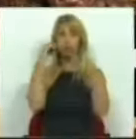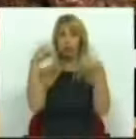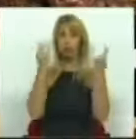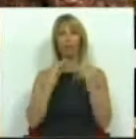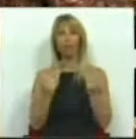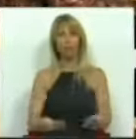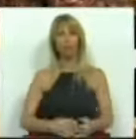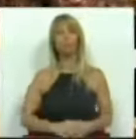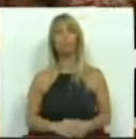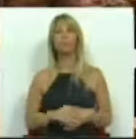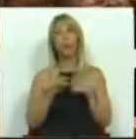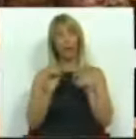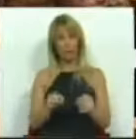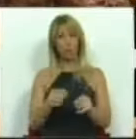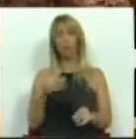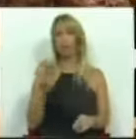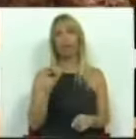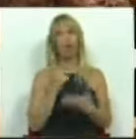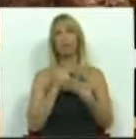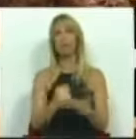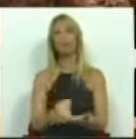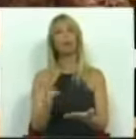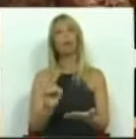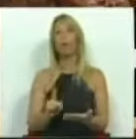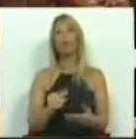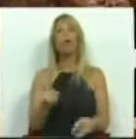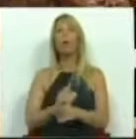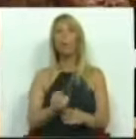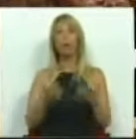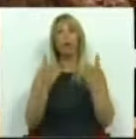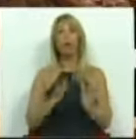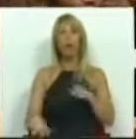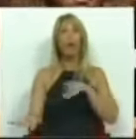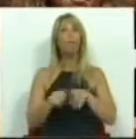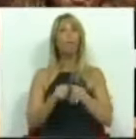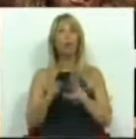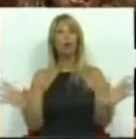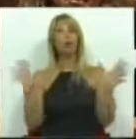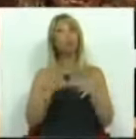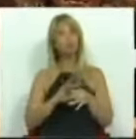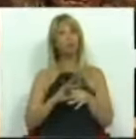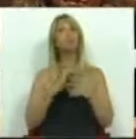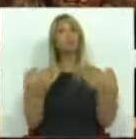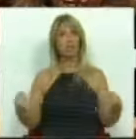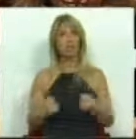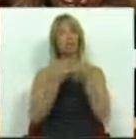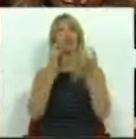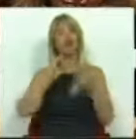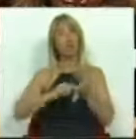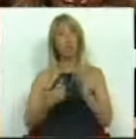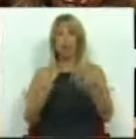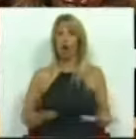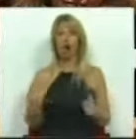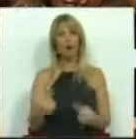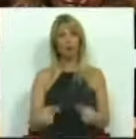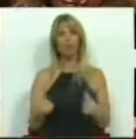Para isso, o PS não contribuirá, porque temos que ter políticas que respondam aos desafios, às necessidades que temos pela